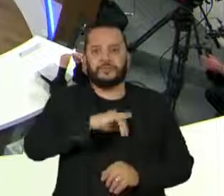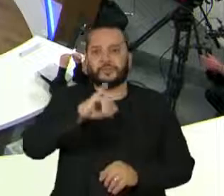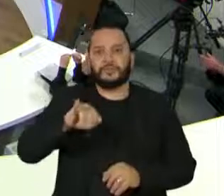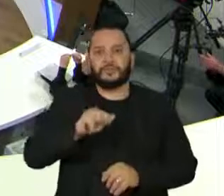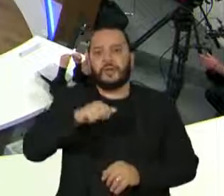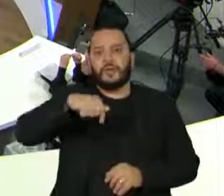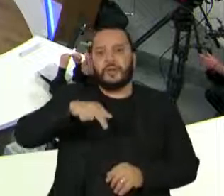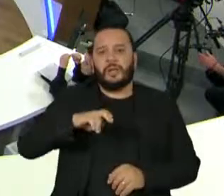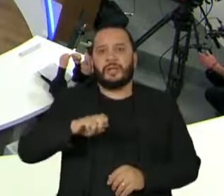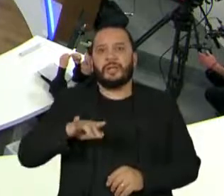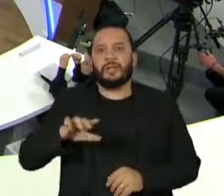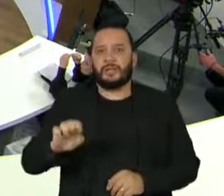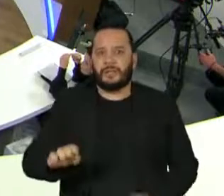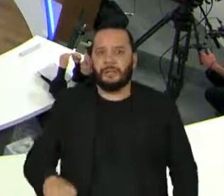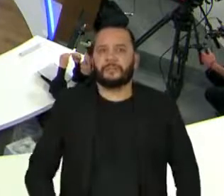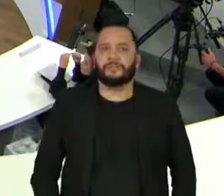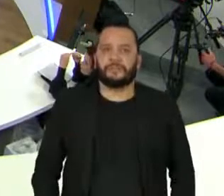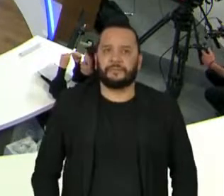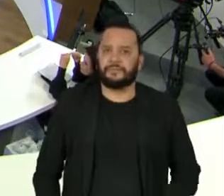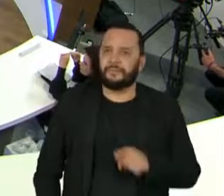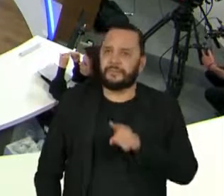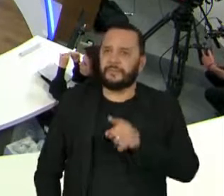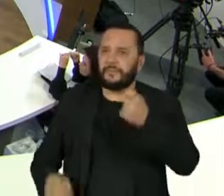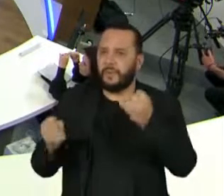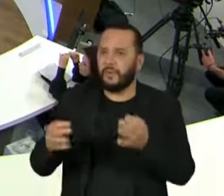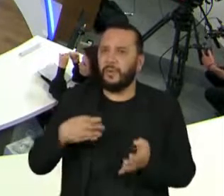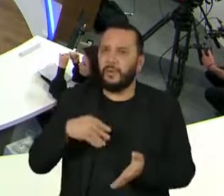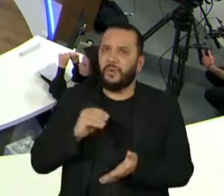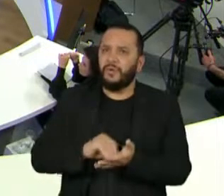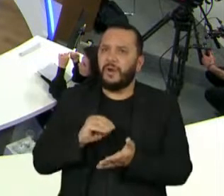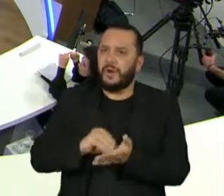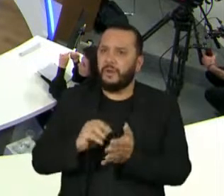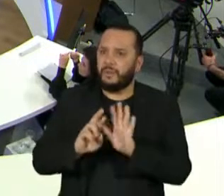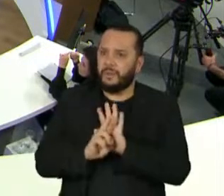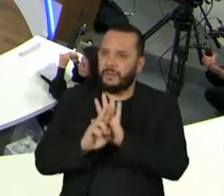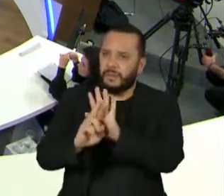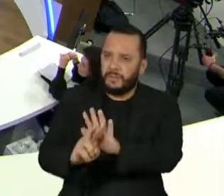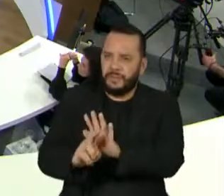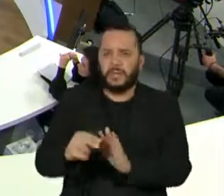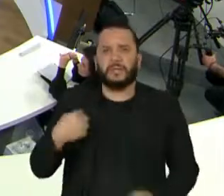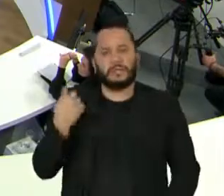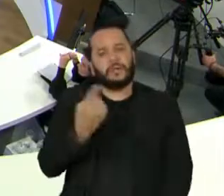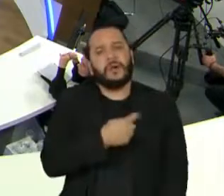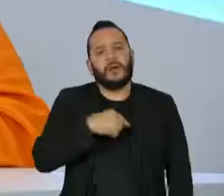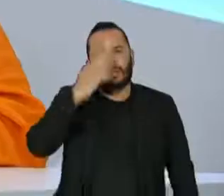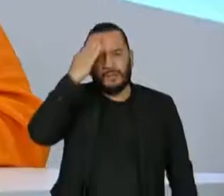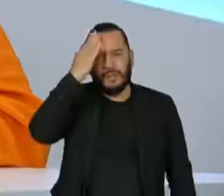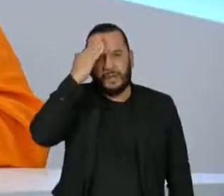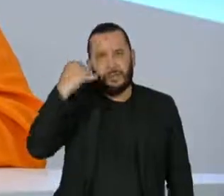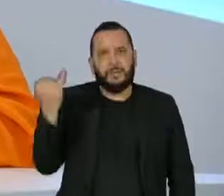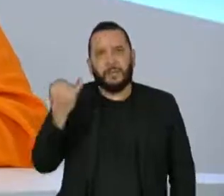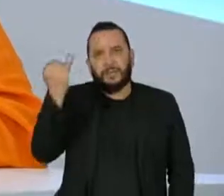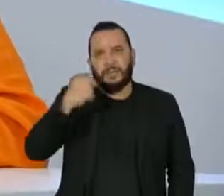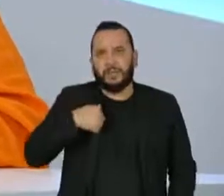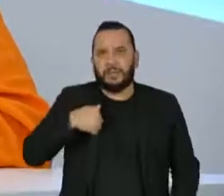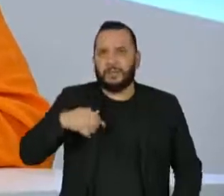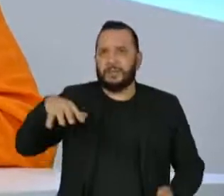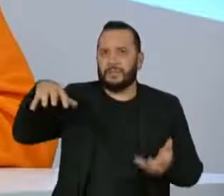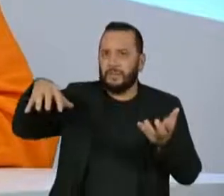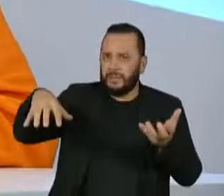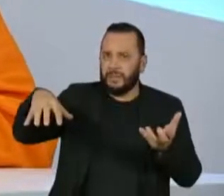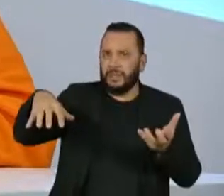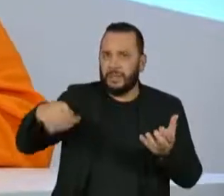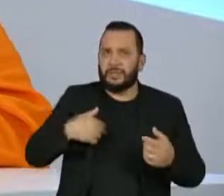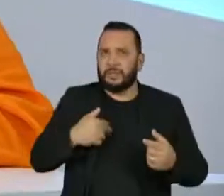Falando um pouco sobre essa falta de representatividade, a gente sabe da importância do Congresso Nacional para essas políticas